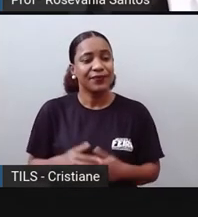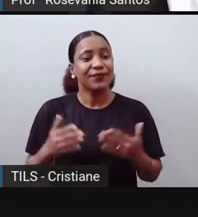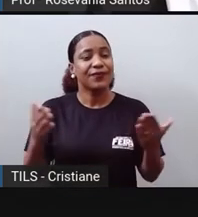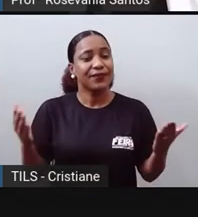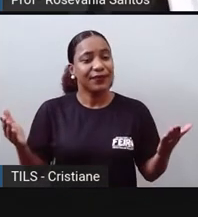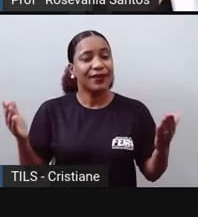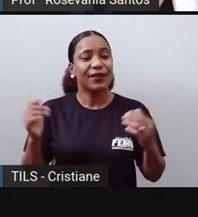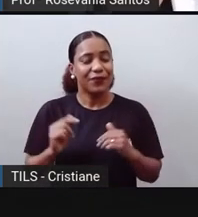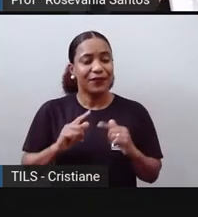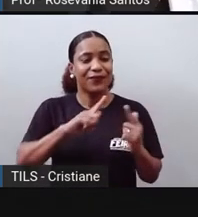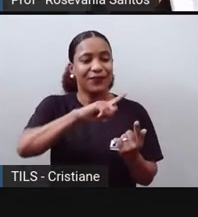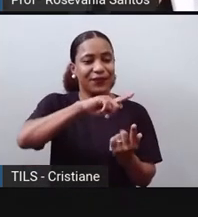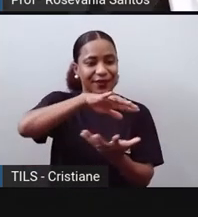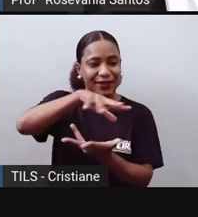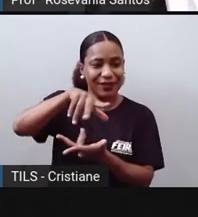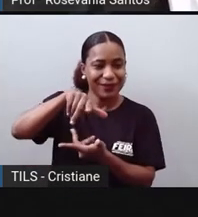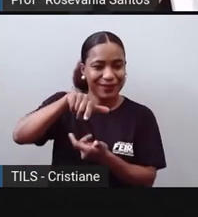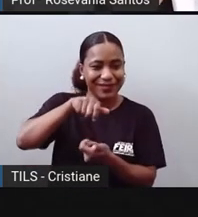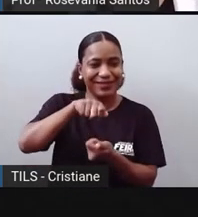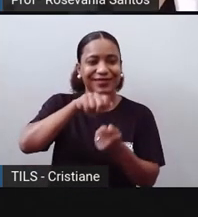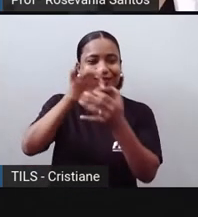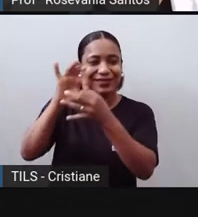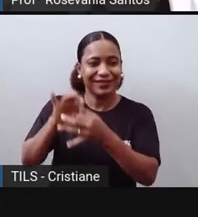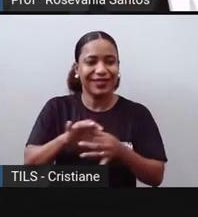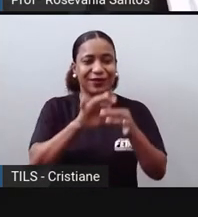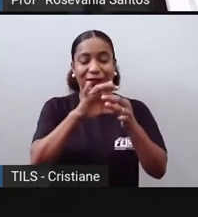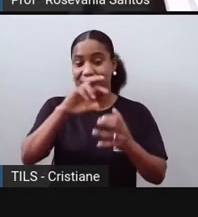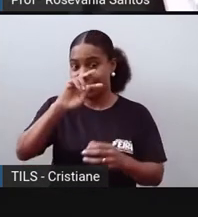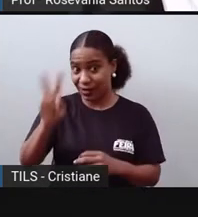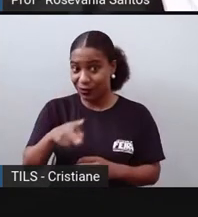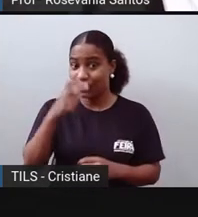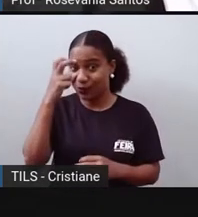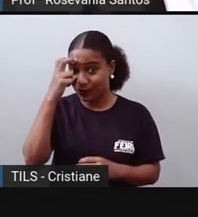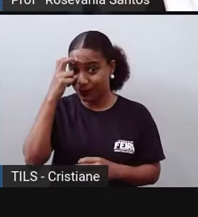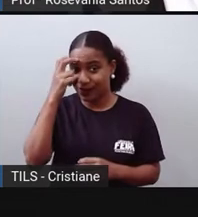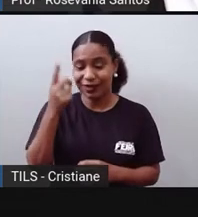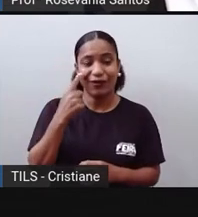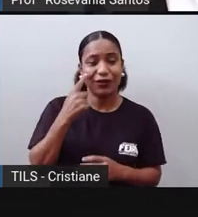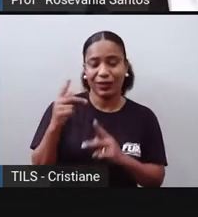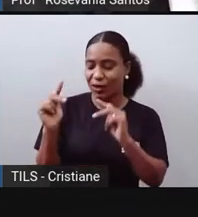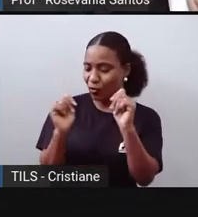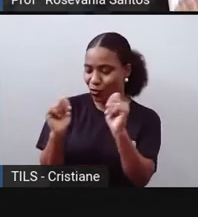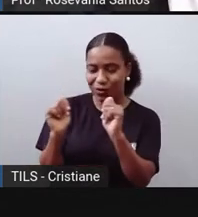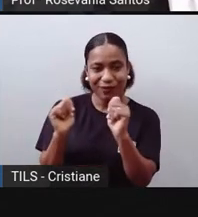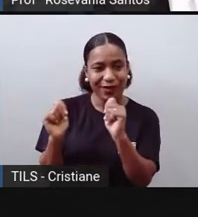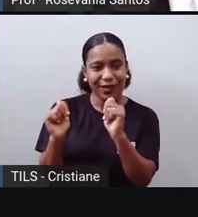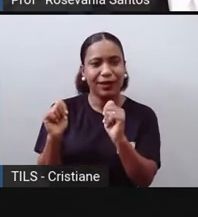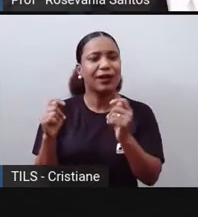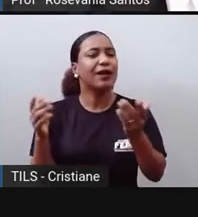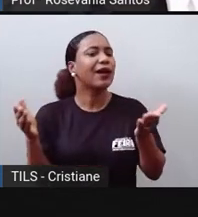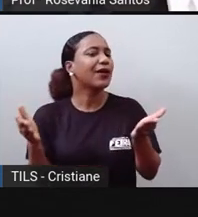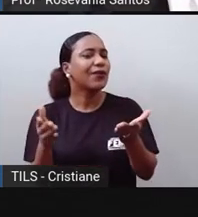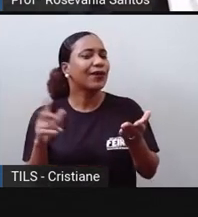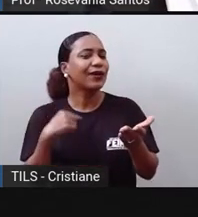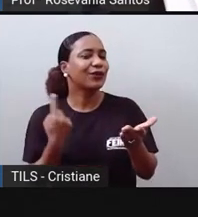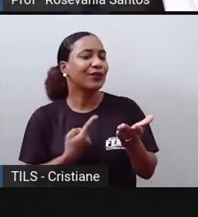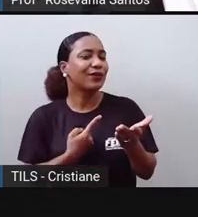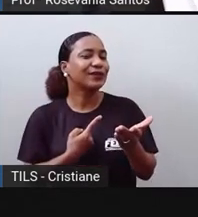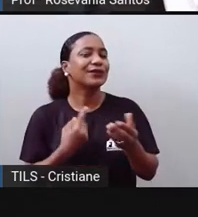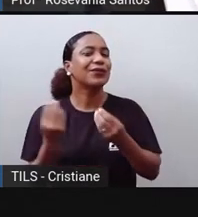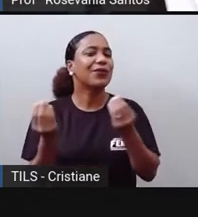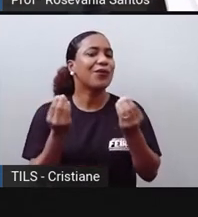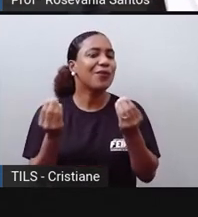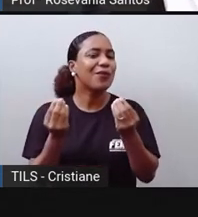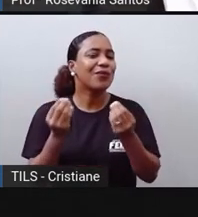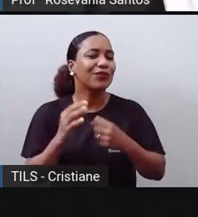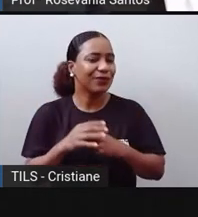da cultura agora, né, a gente já falou muito da economia, mas a gente vai entender agora que até a nossa forma cultural acabou